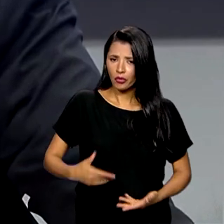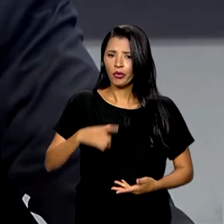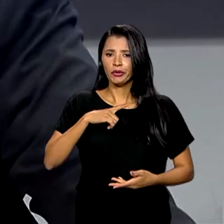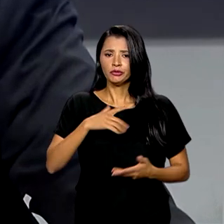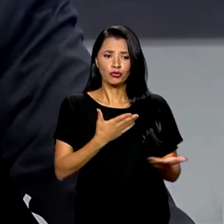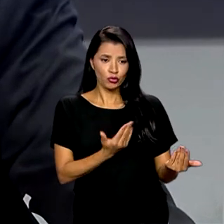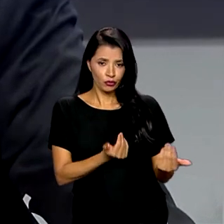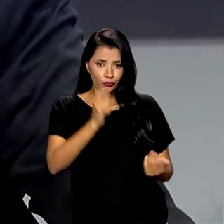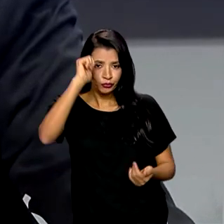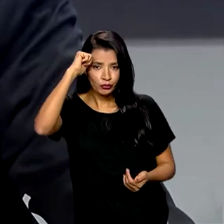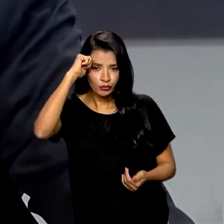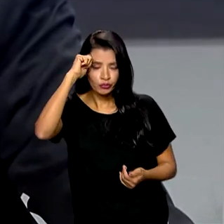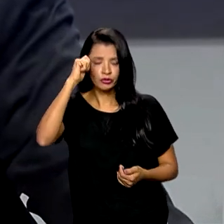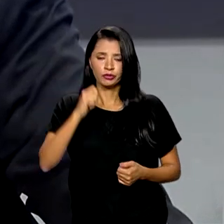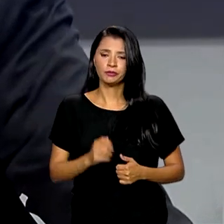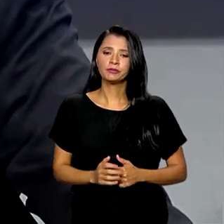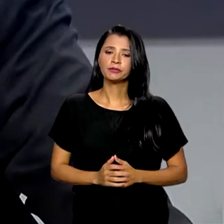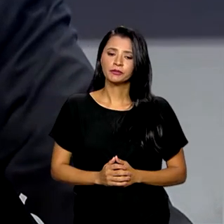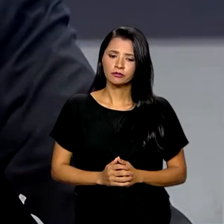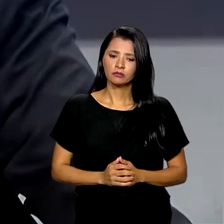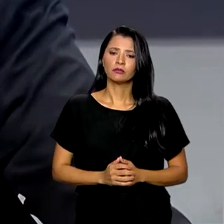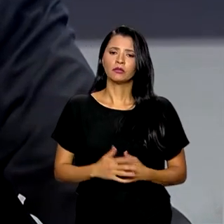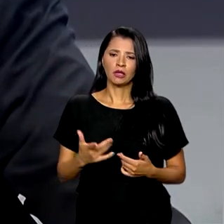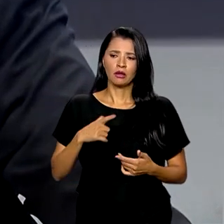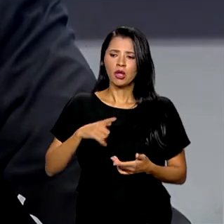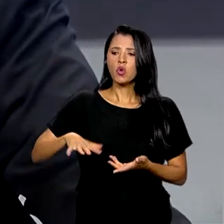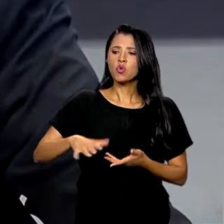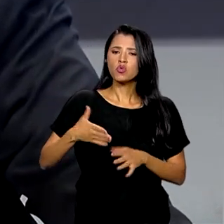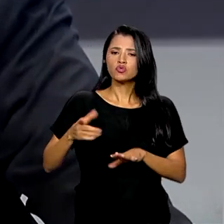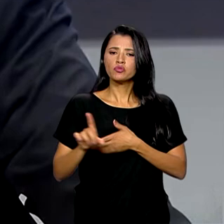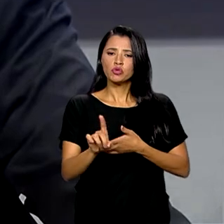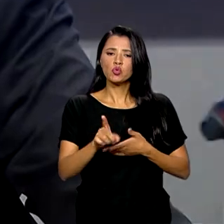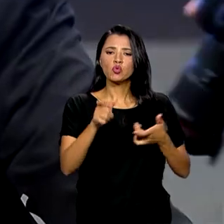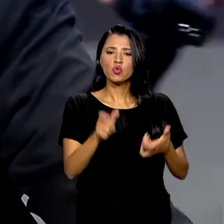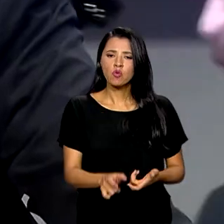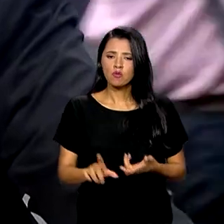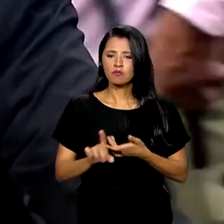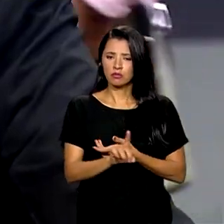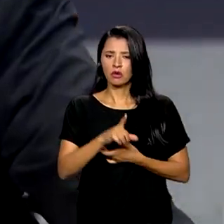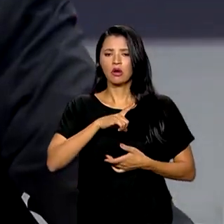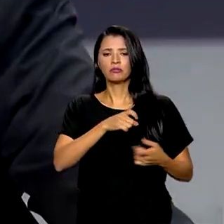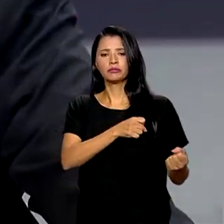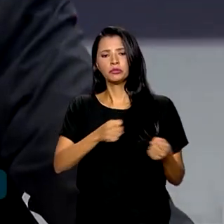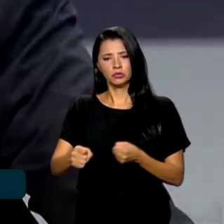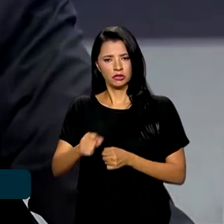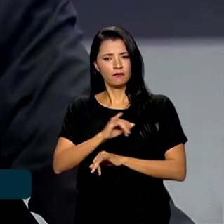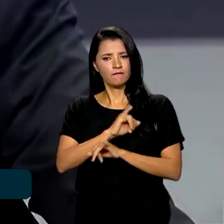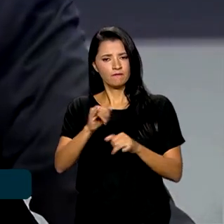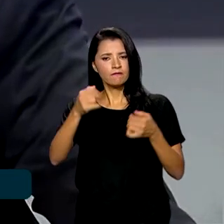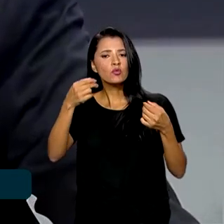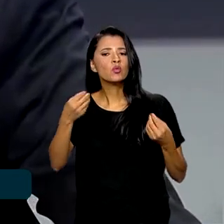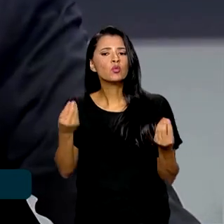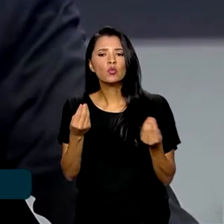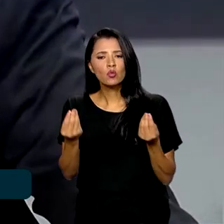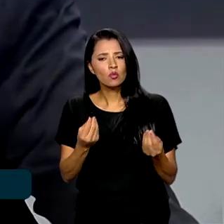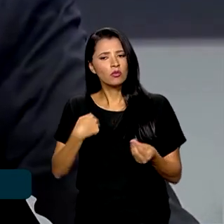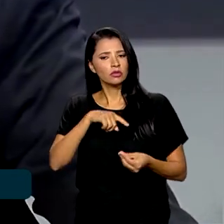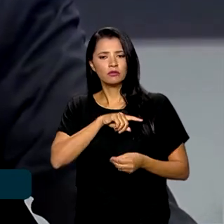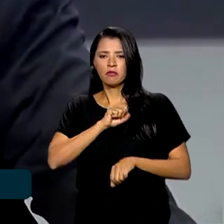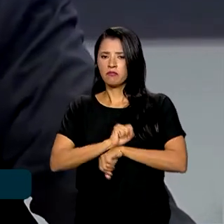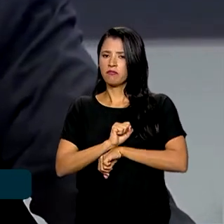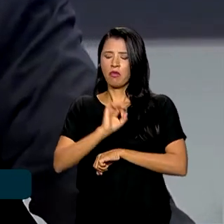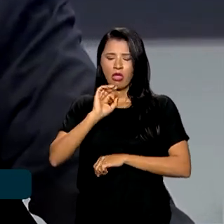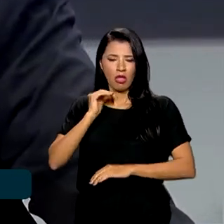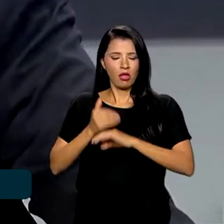juventude negra, assumindo os espaços de poder, queremos dizer que não vamos titubear um